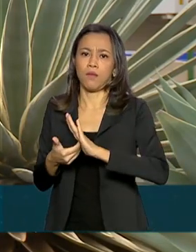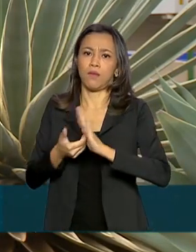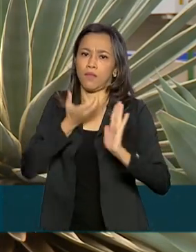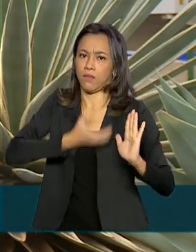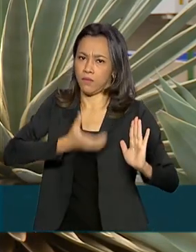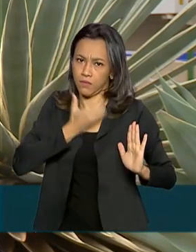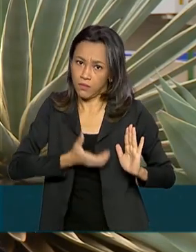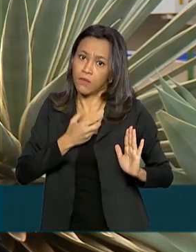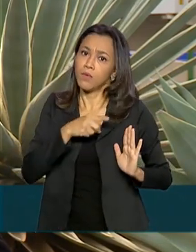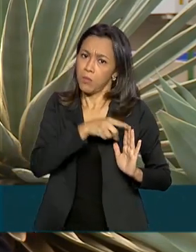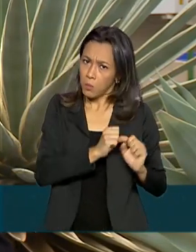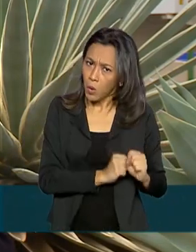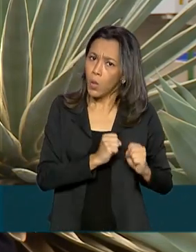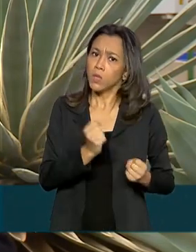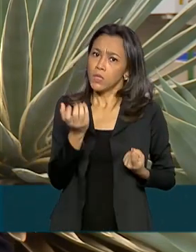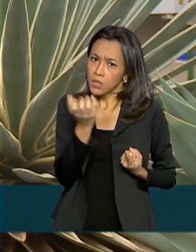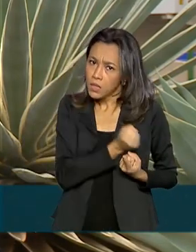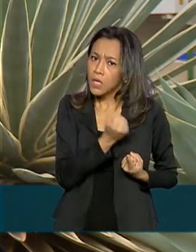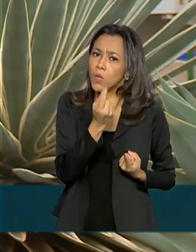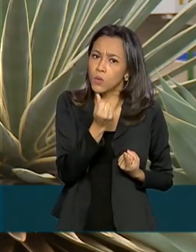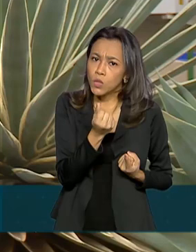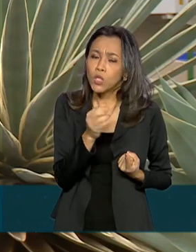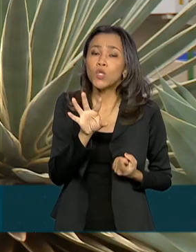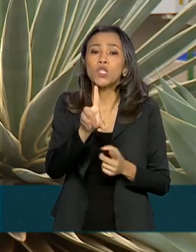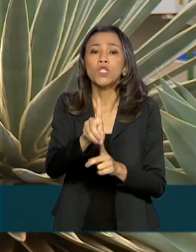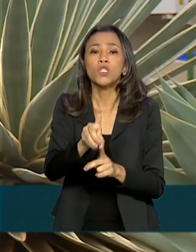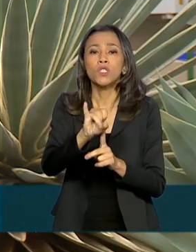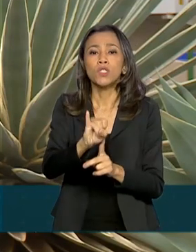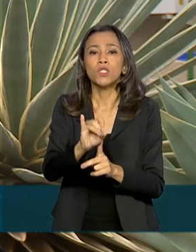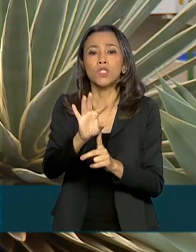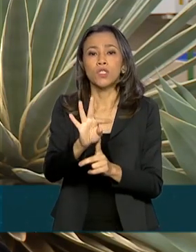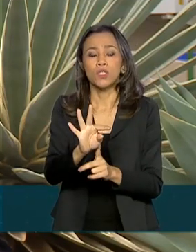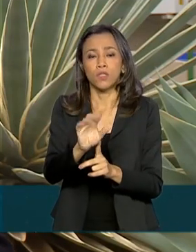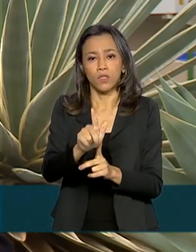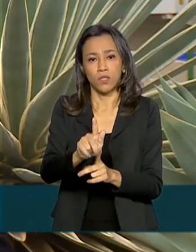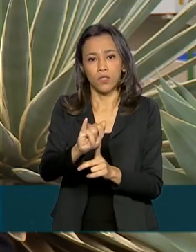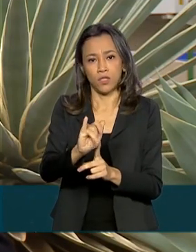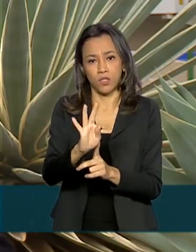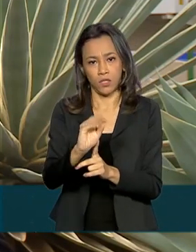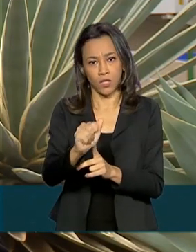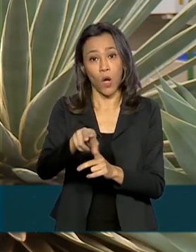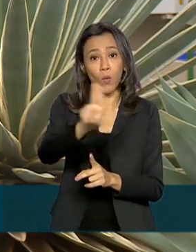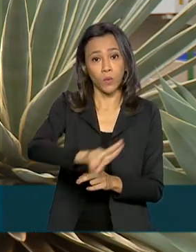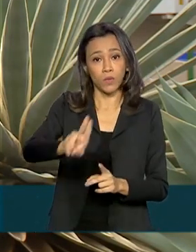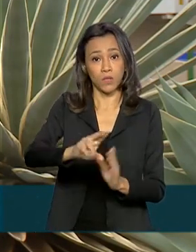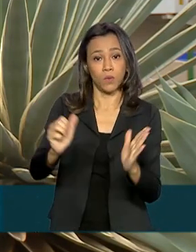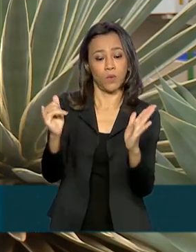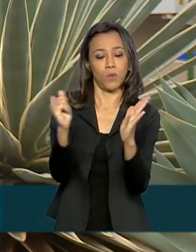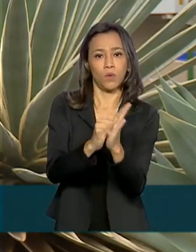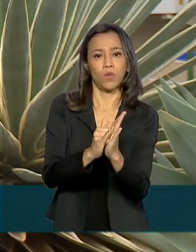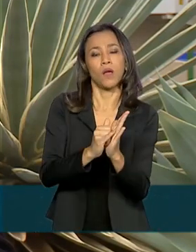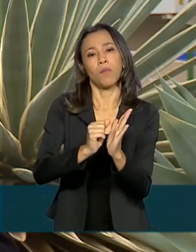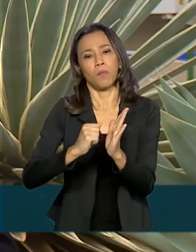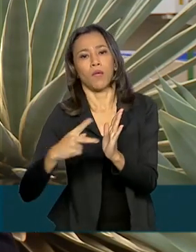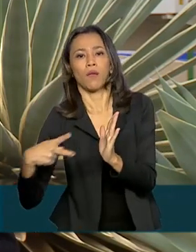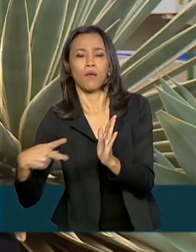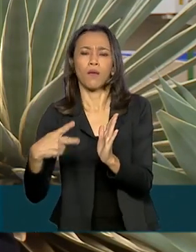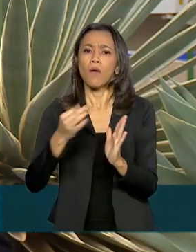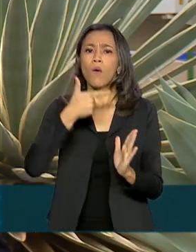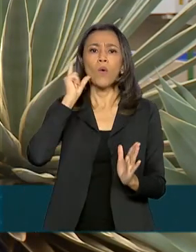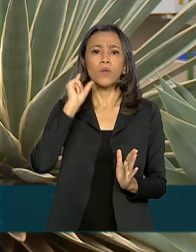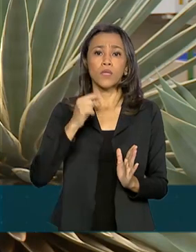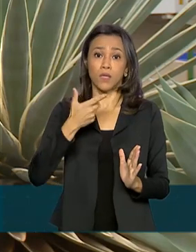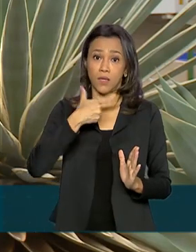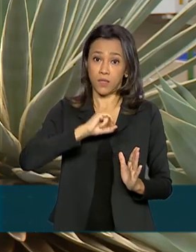movimentar esses recursos digitalmente por meio do aplicativo Caixa Tem. Ontem, o recurso foi liberado para os nascidos de janeiro